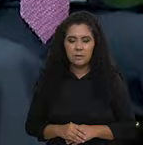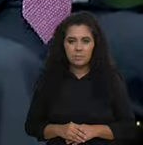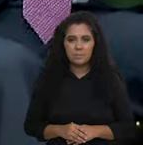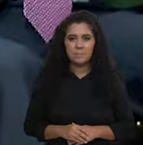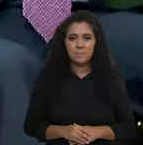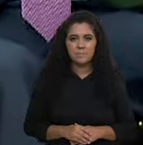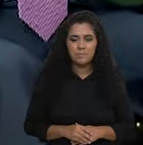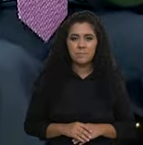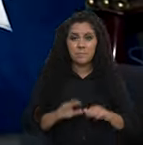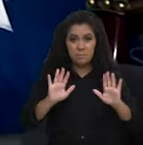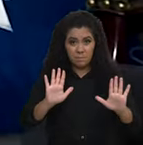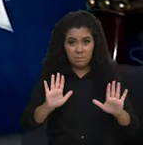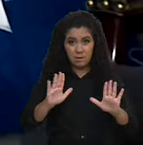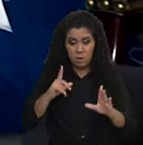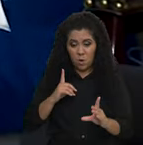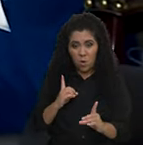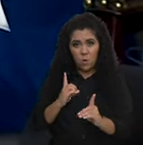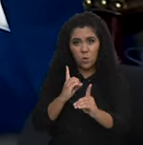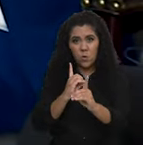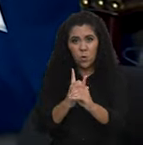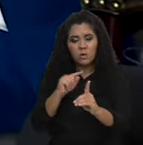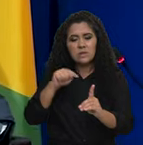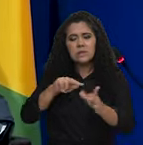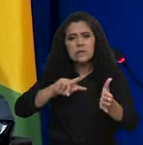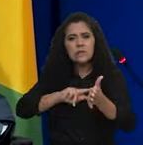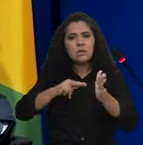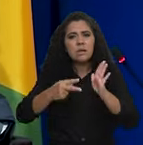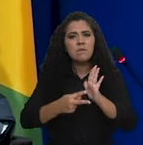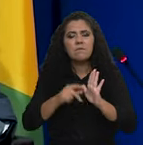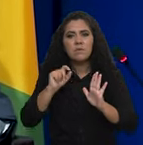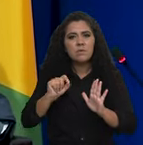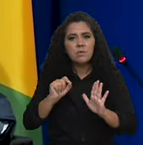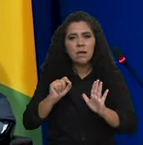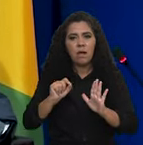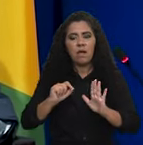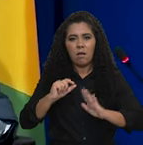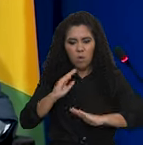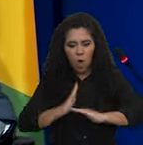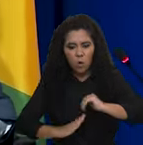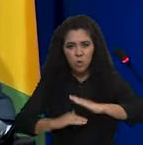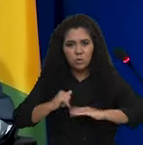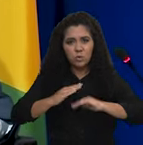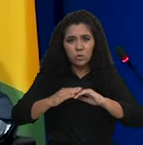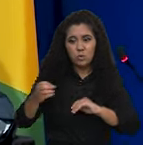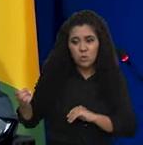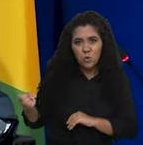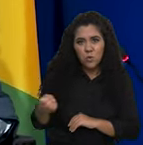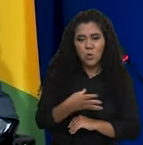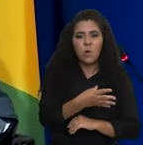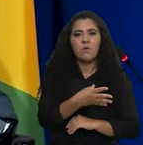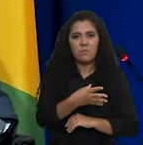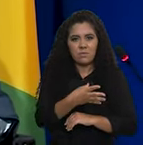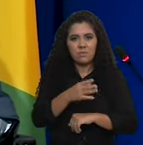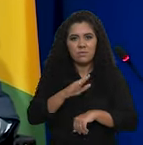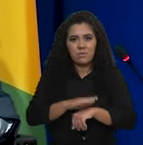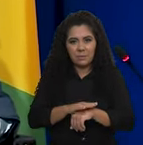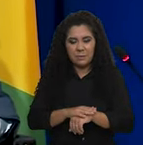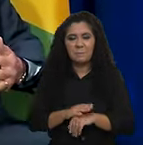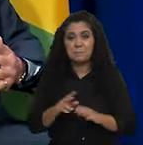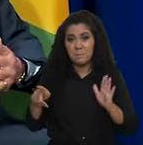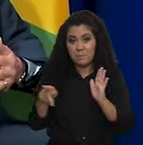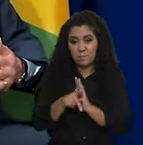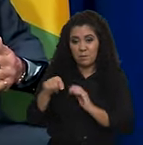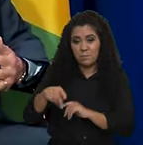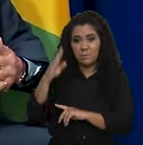Esse encontro aqui é o renascer de um novo tempo na relação Estados Unidos-Brasil.